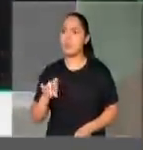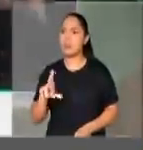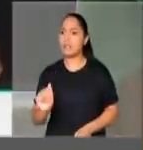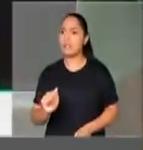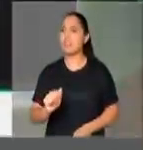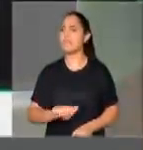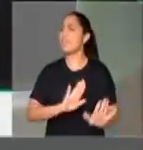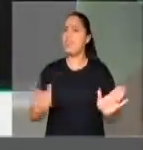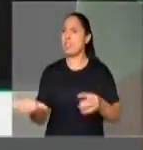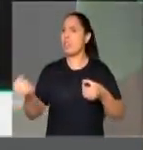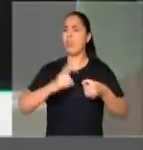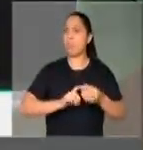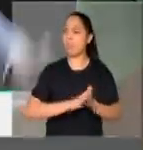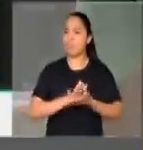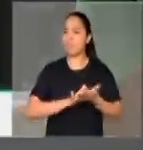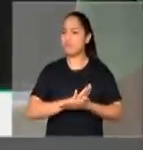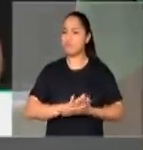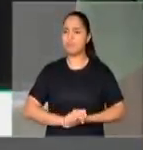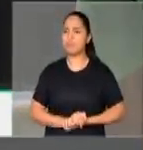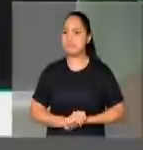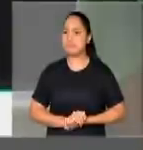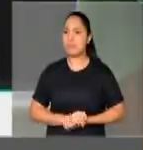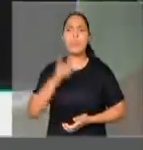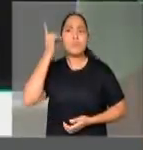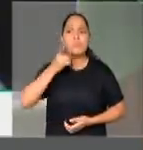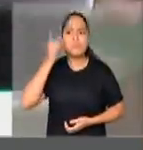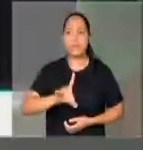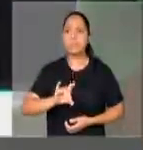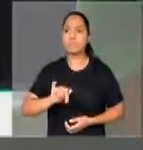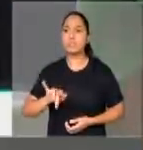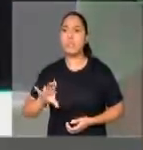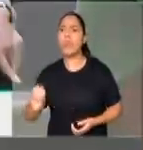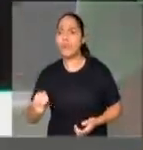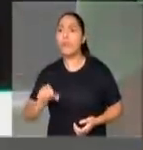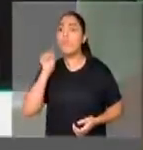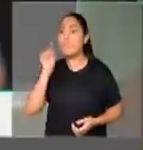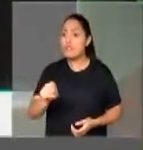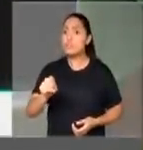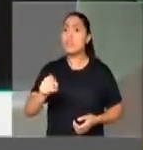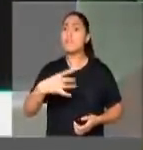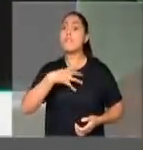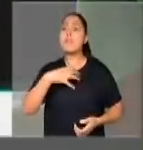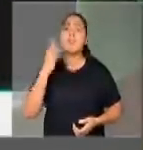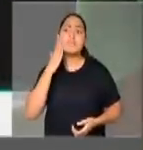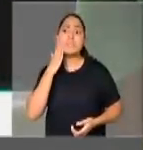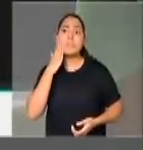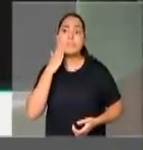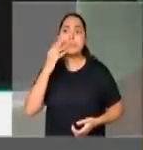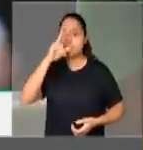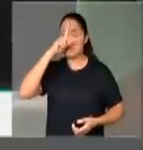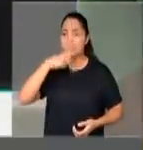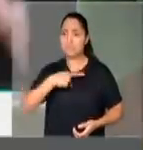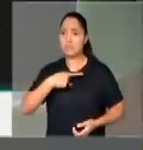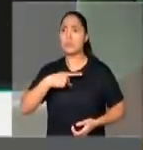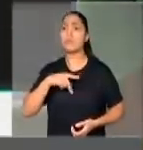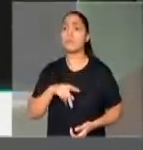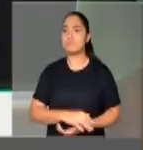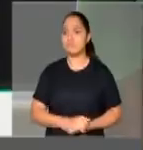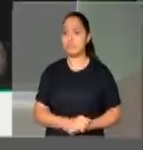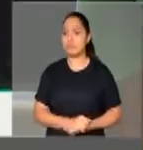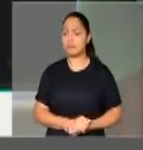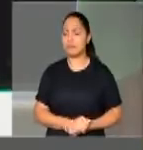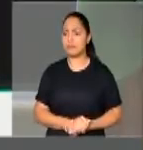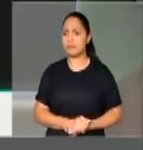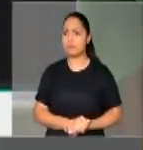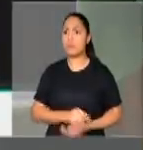e nunca mais deputadozinho ordinário Diego Garcia, você vai ouvir falar do boca aberta da